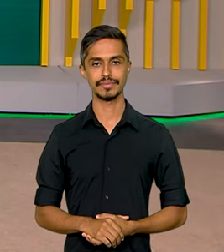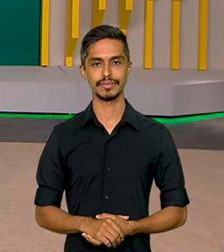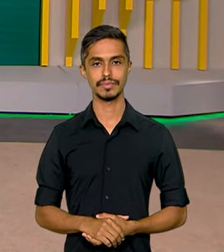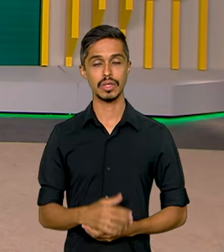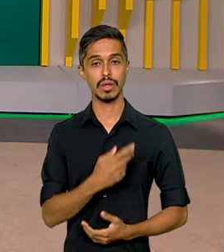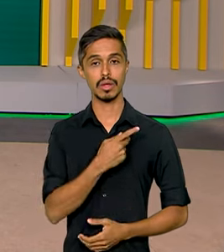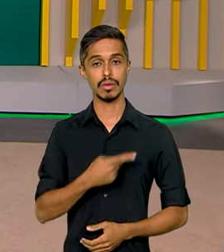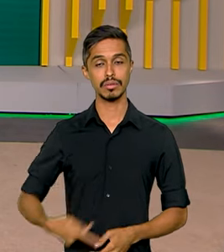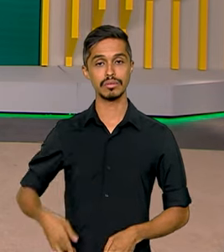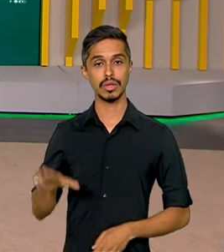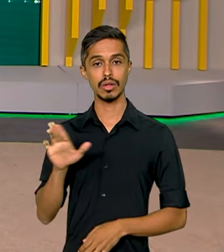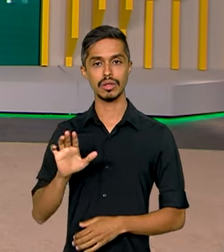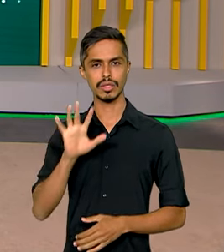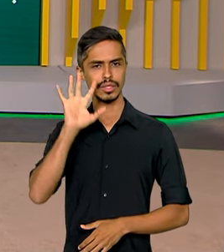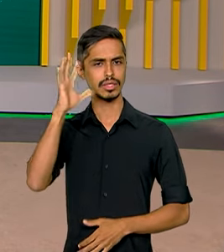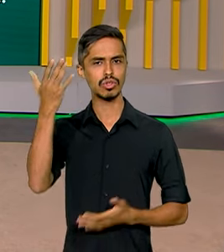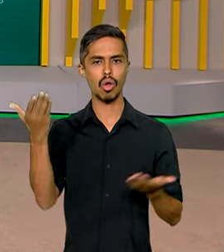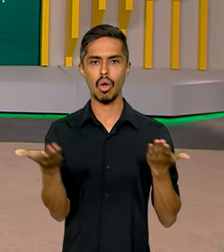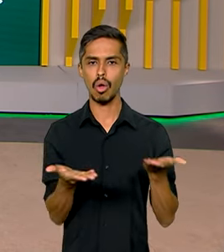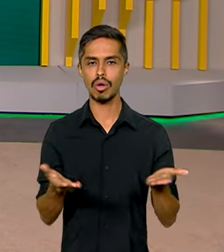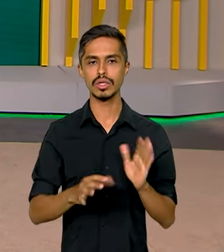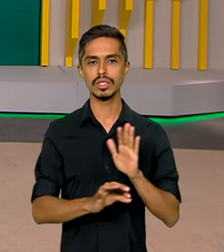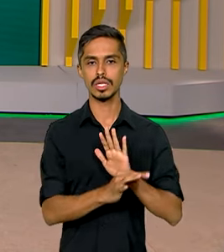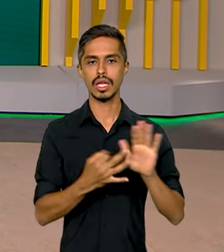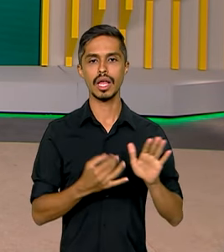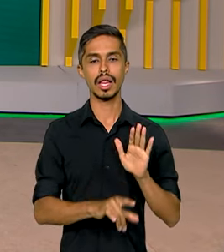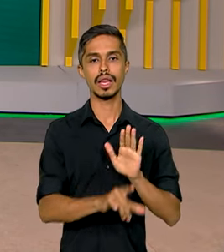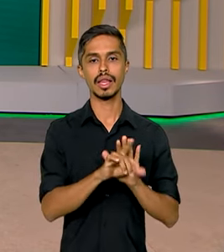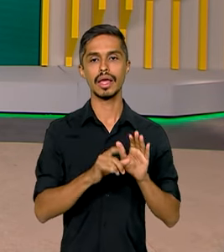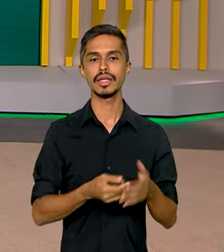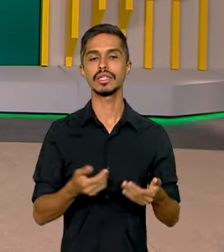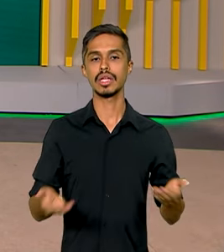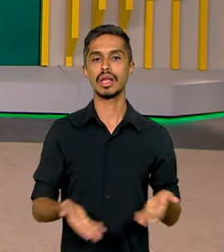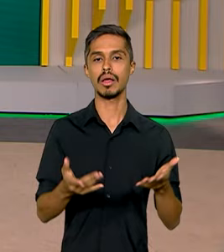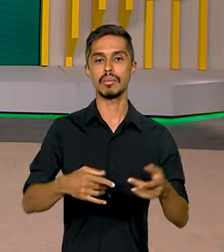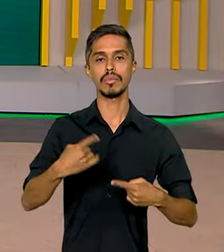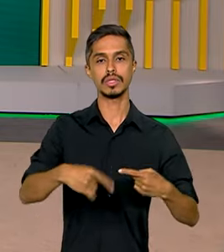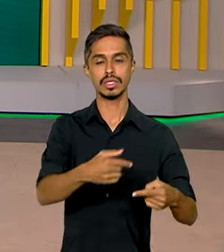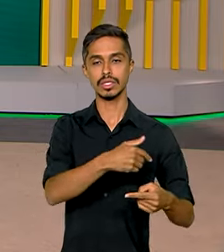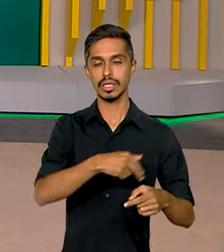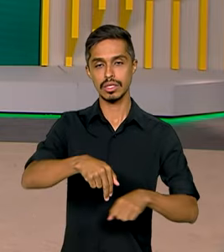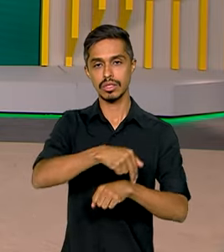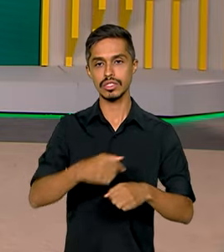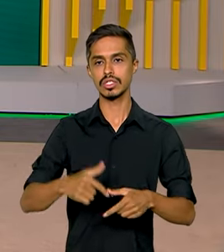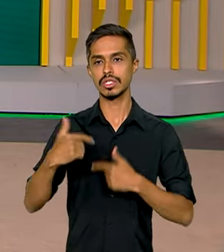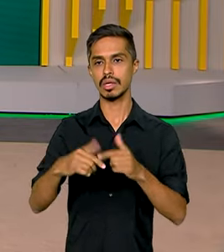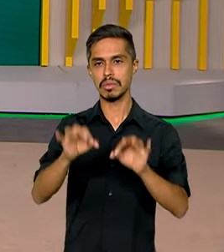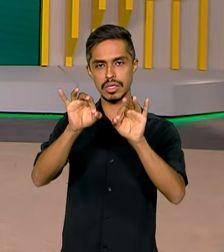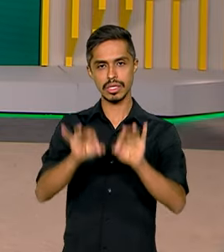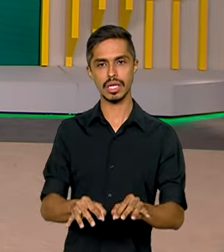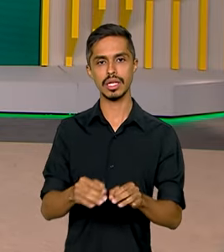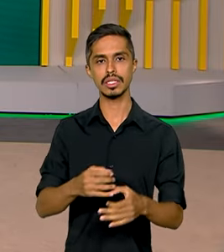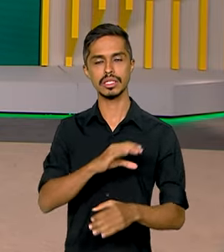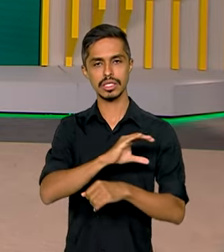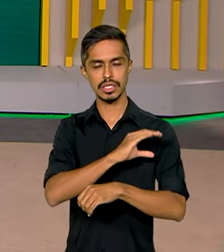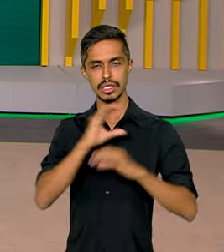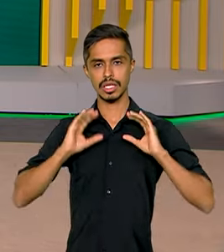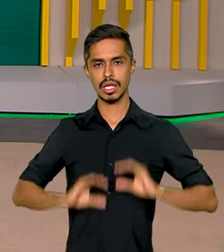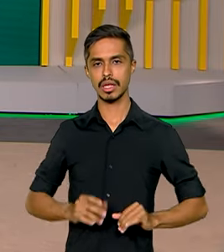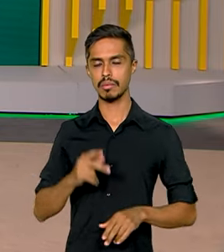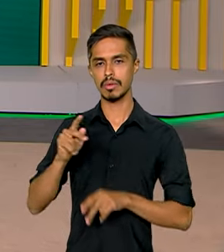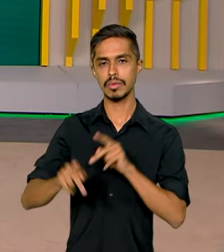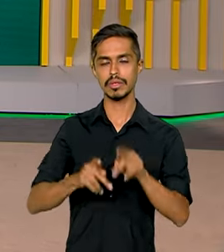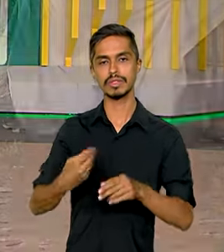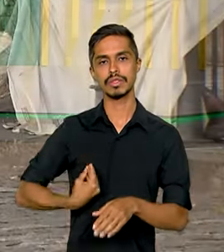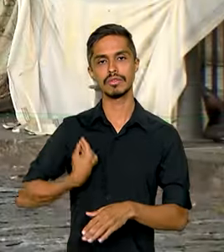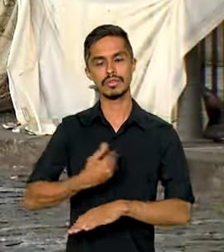O presidente Lula sancionou hoje a lei que estabelece a política nacional de trabalho digno e cidadania para a população de